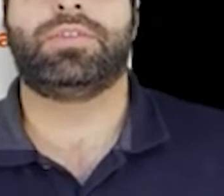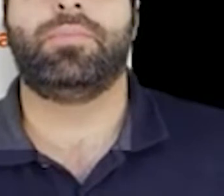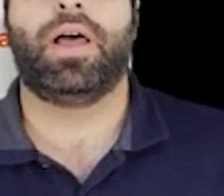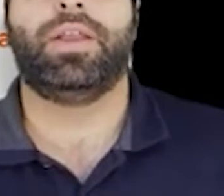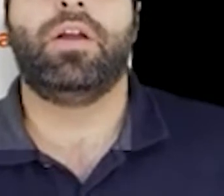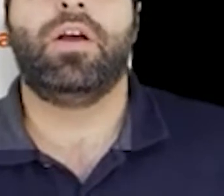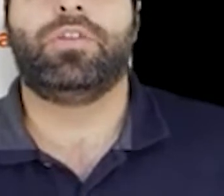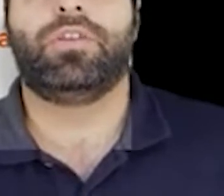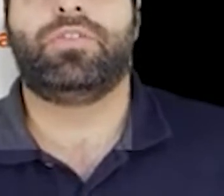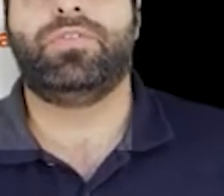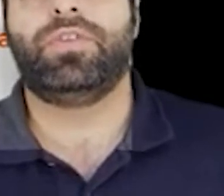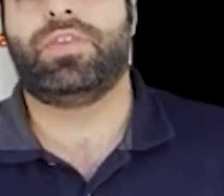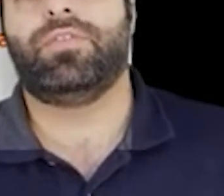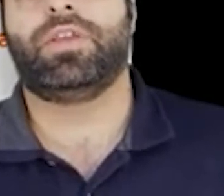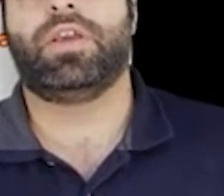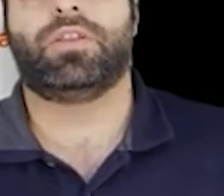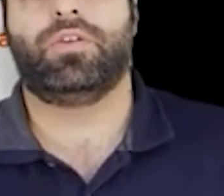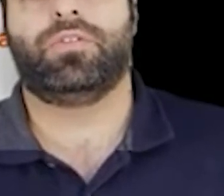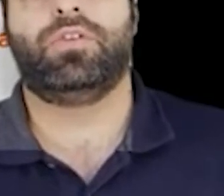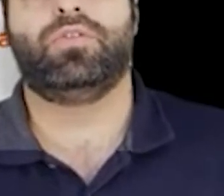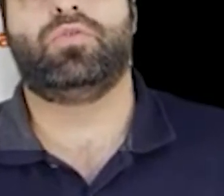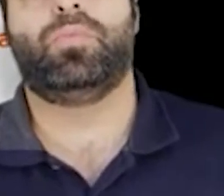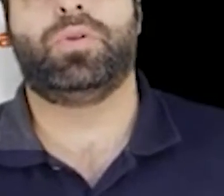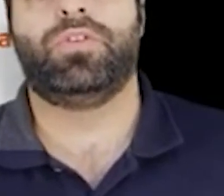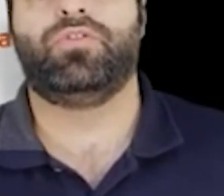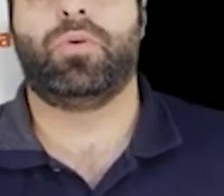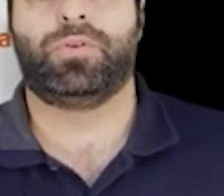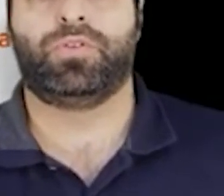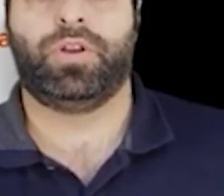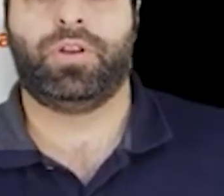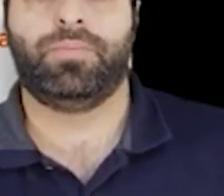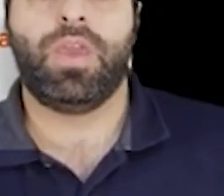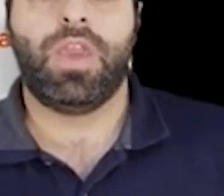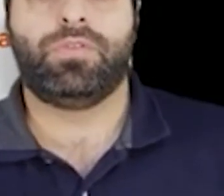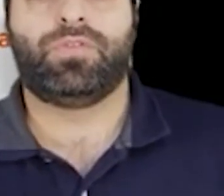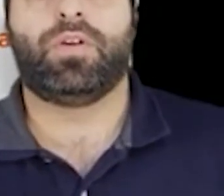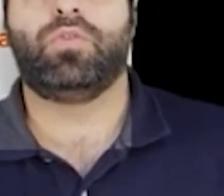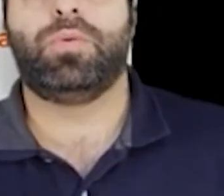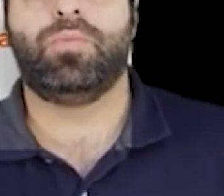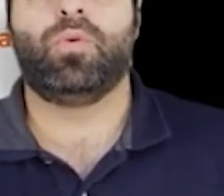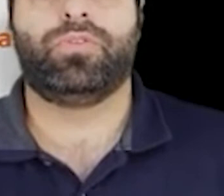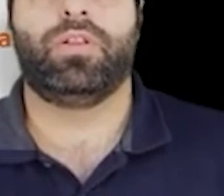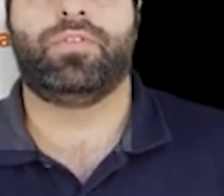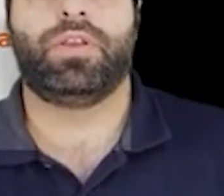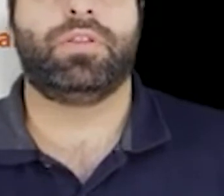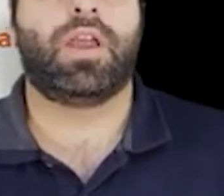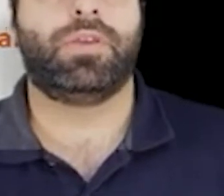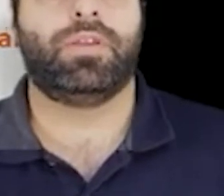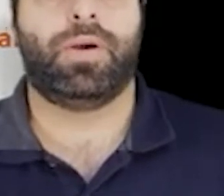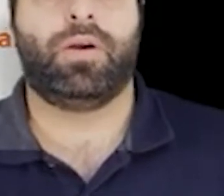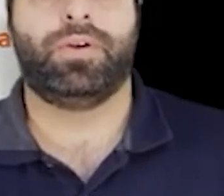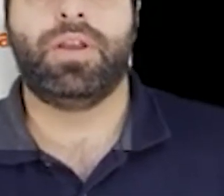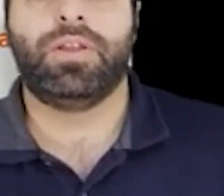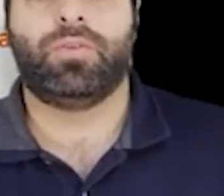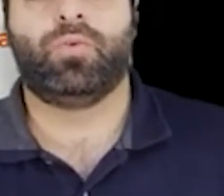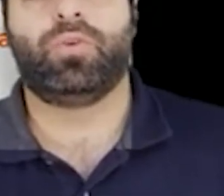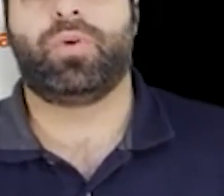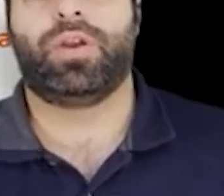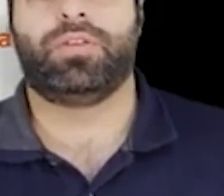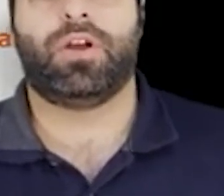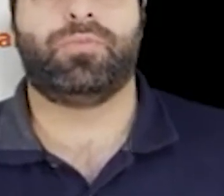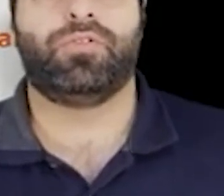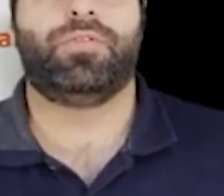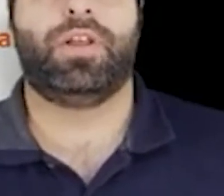aqui para, então, falar um pouco sobre essa grande oportunidade de